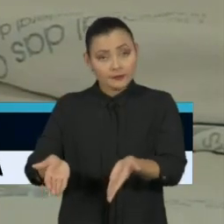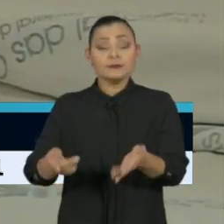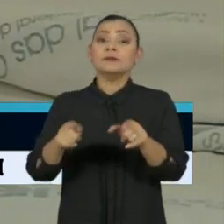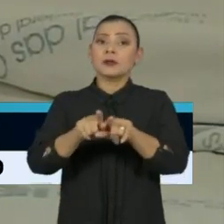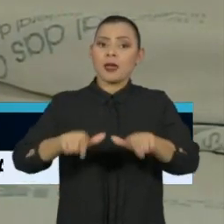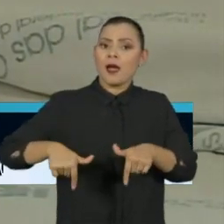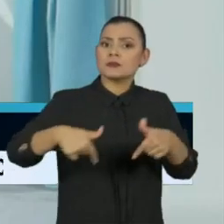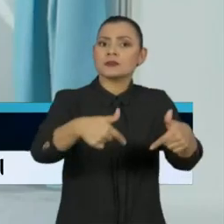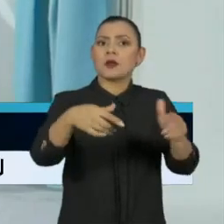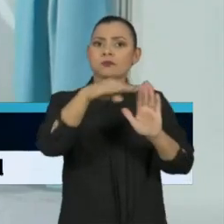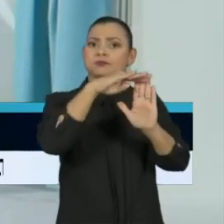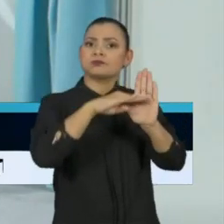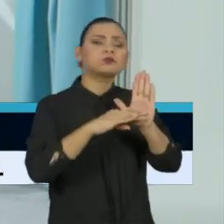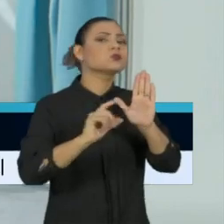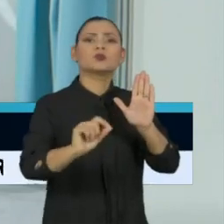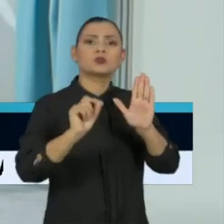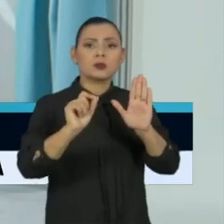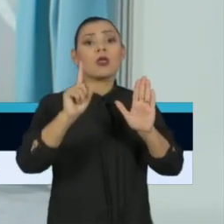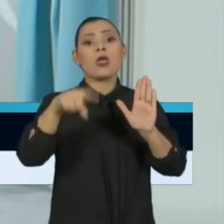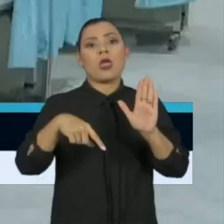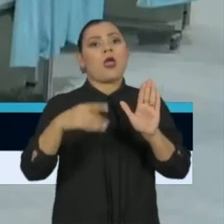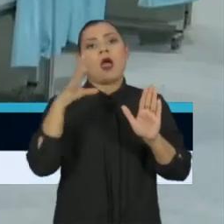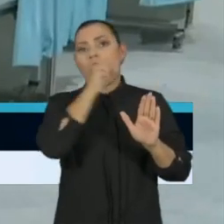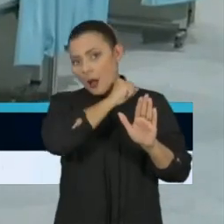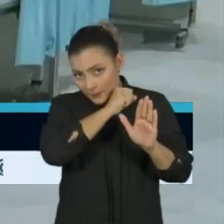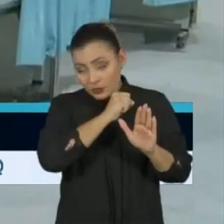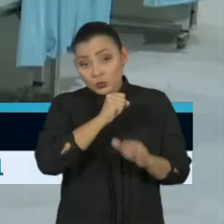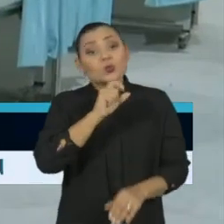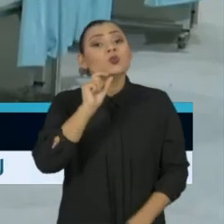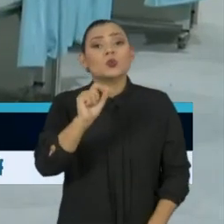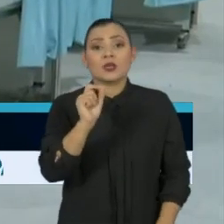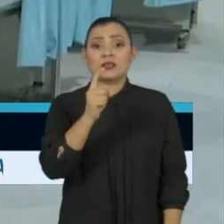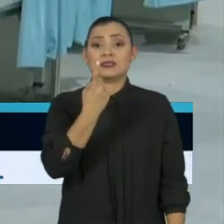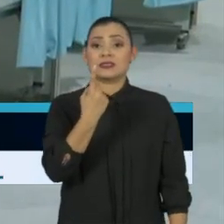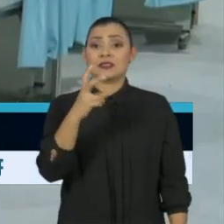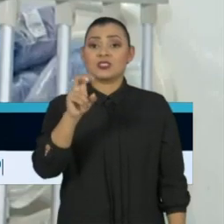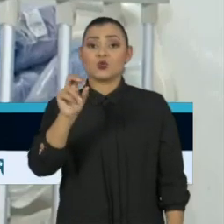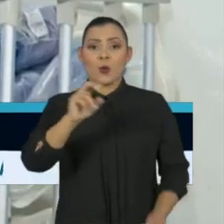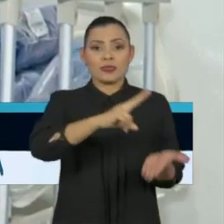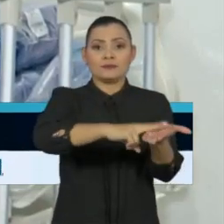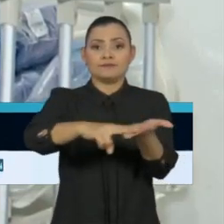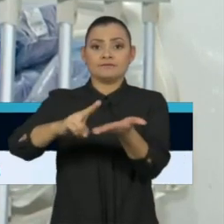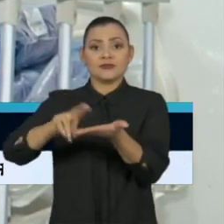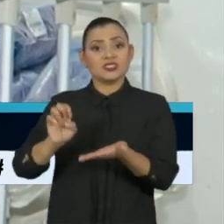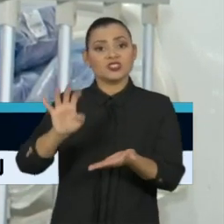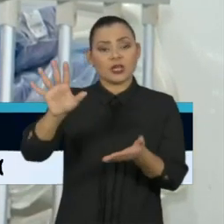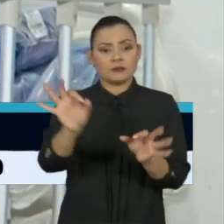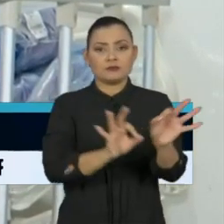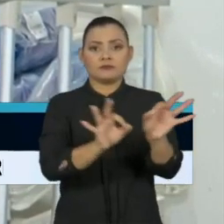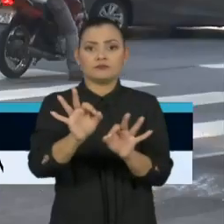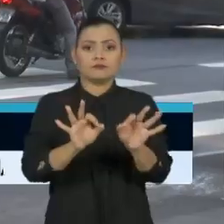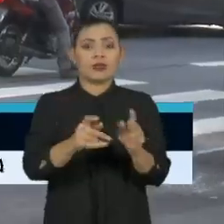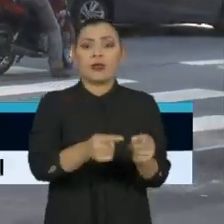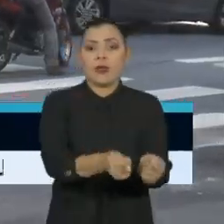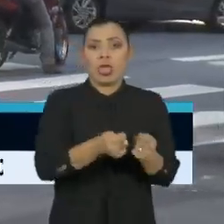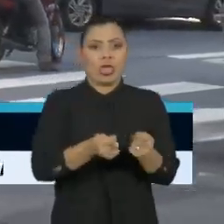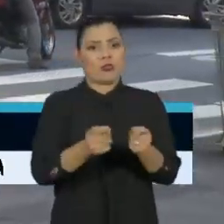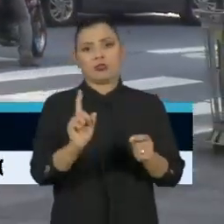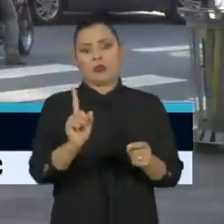providências a serem tomadas, está o desbloqueio de mais de 150 leitos listados no plano de contingência.